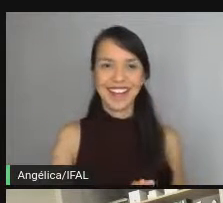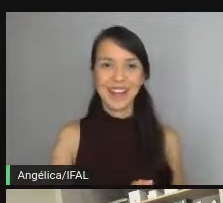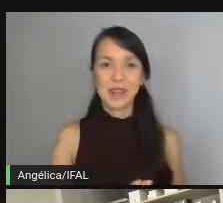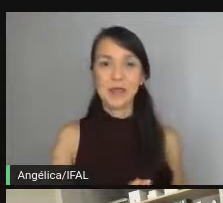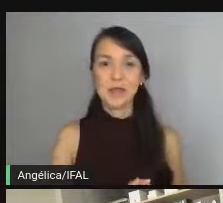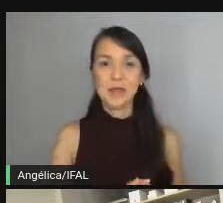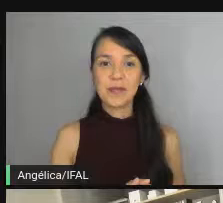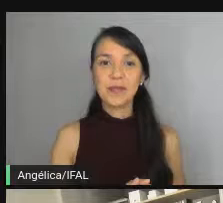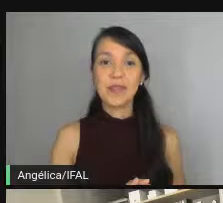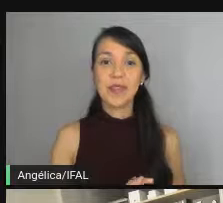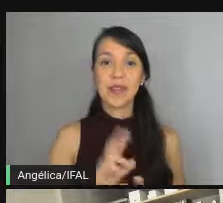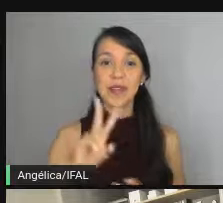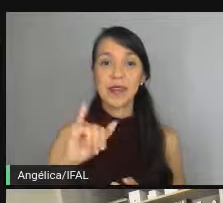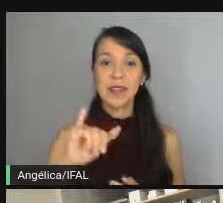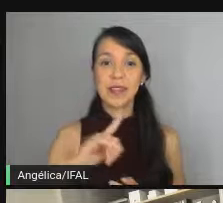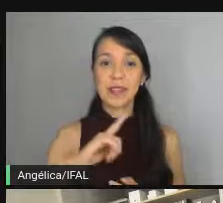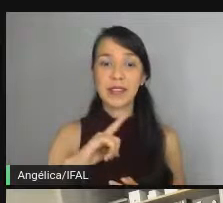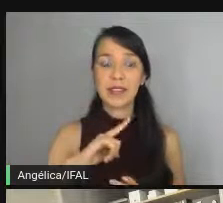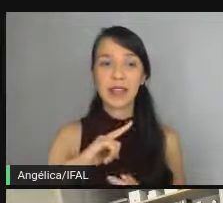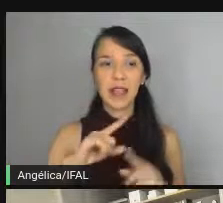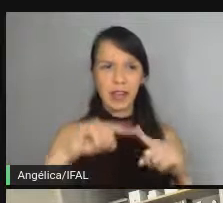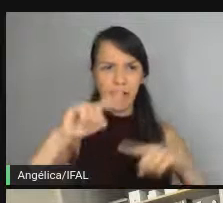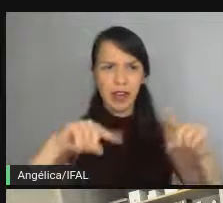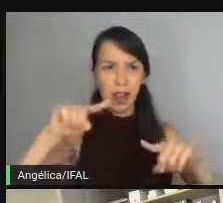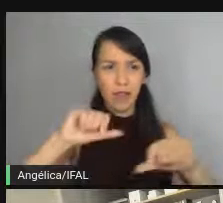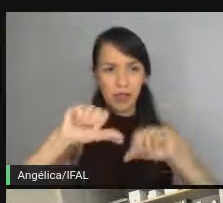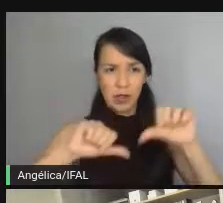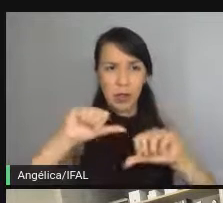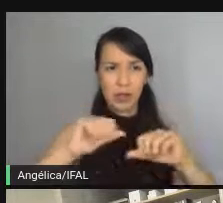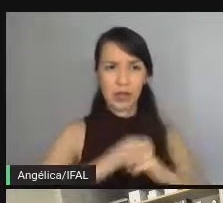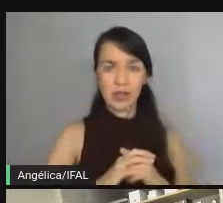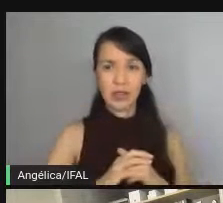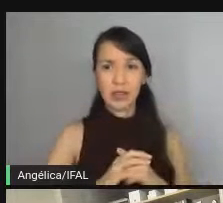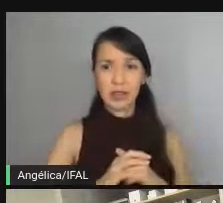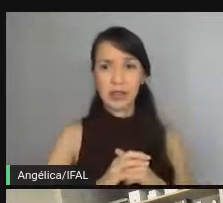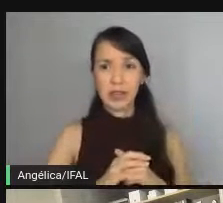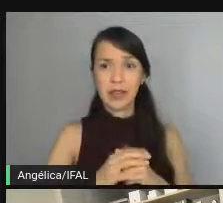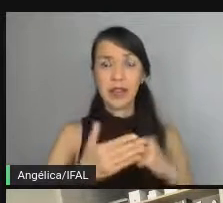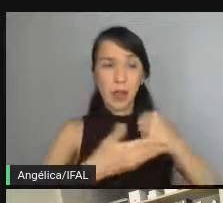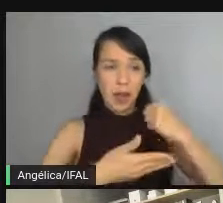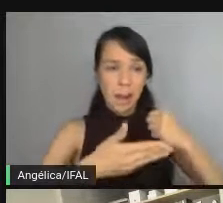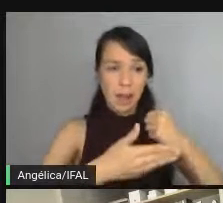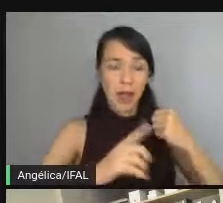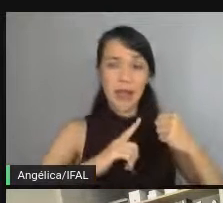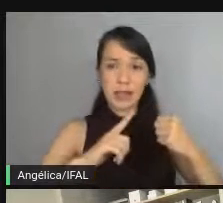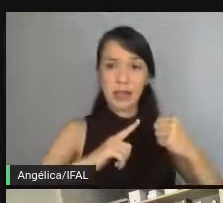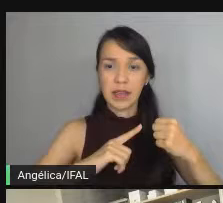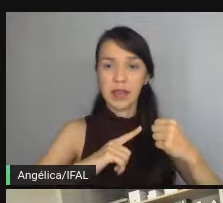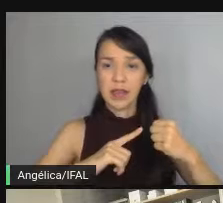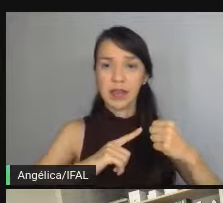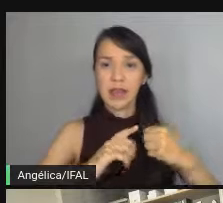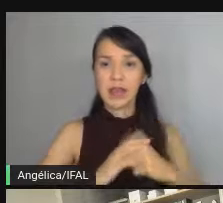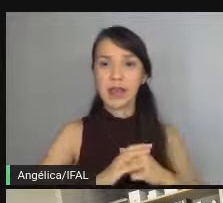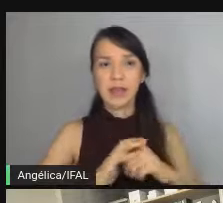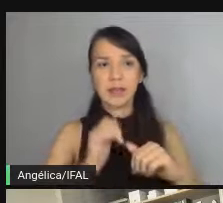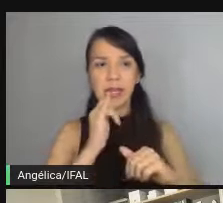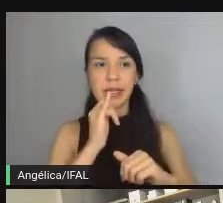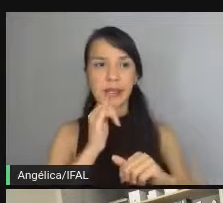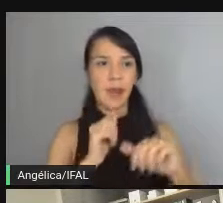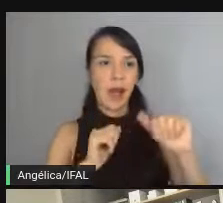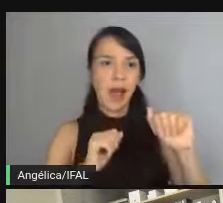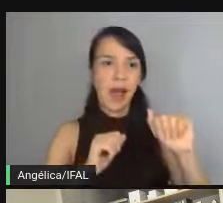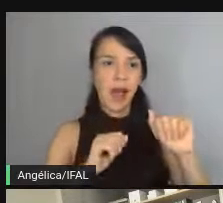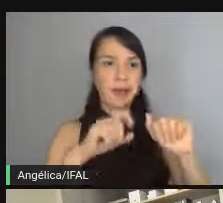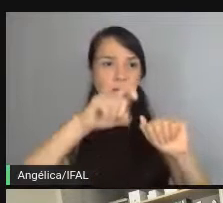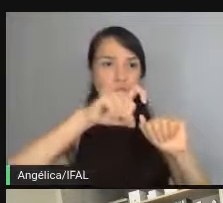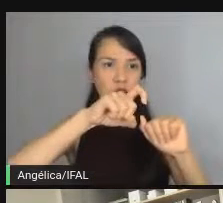Potência, então vai ser potência variável, né? É, base, como o Ronald falou, tem o expoente, A elevado a X,